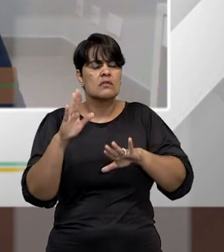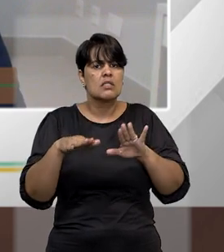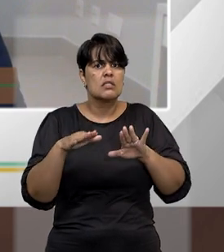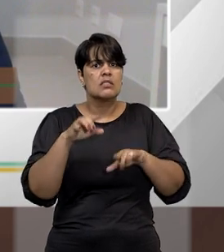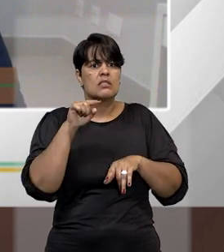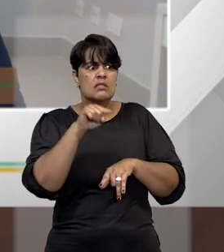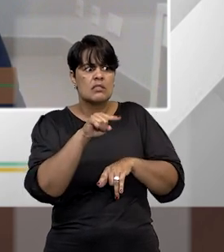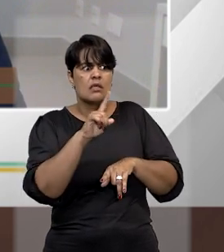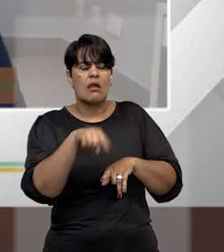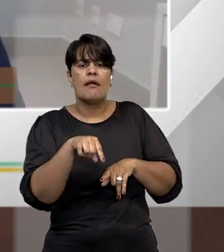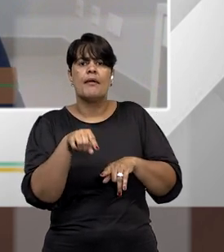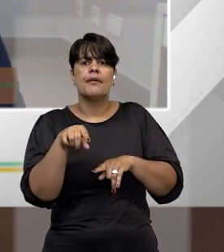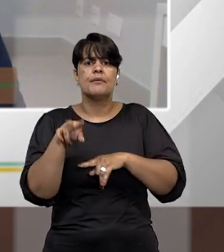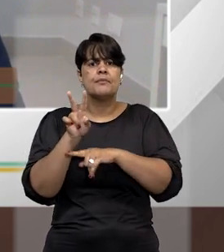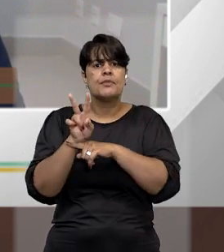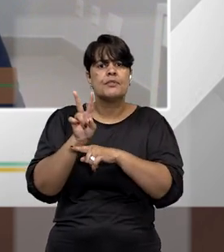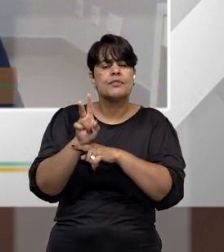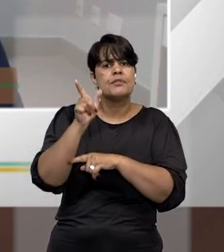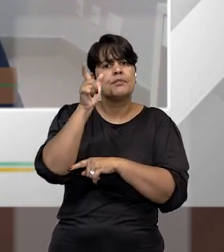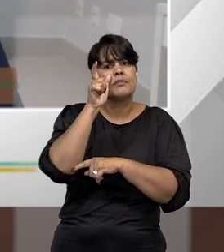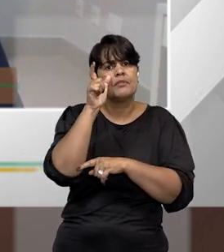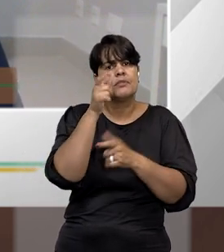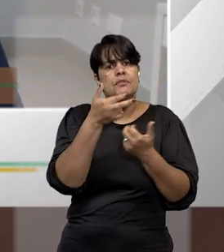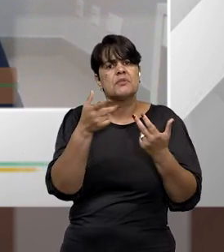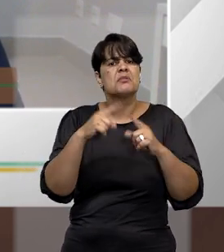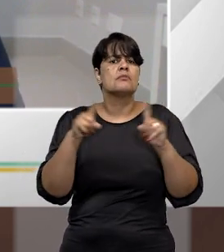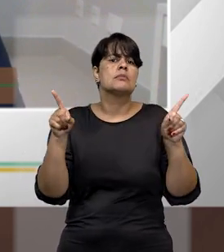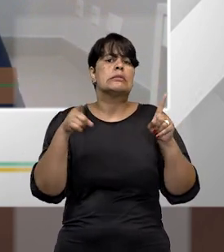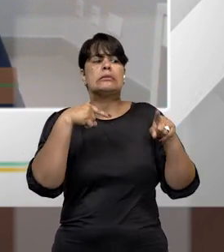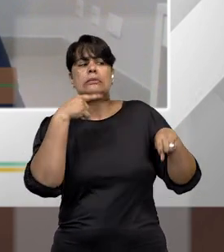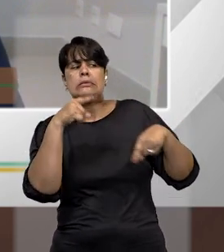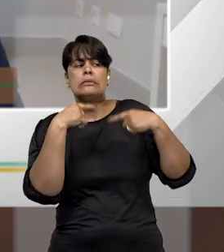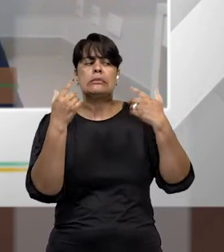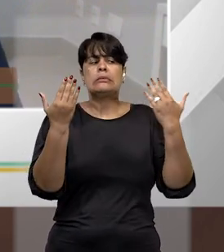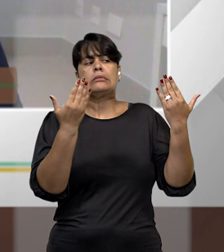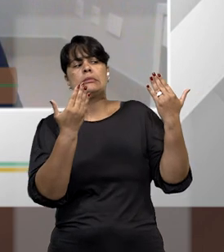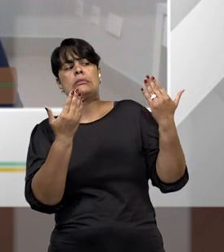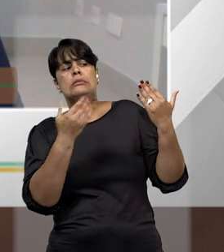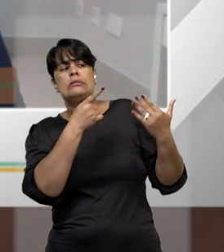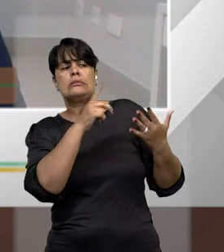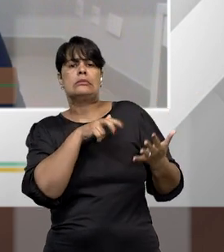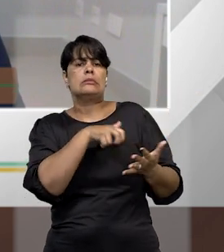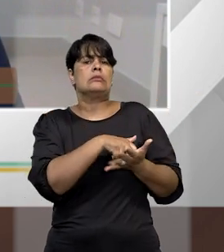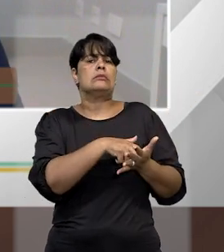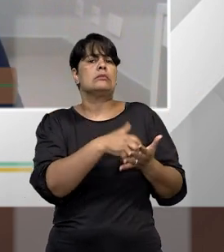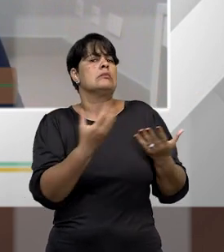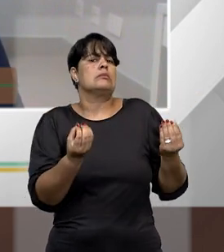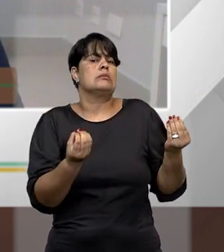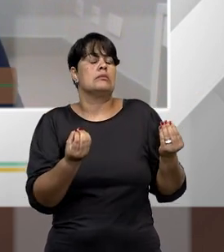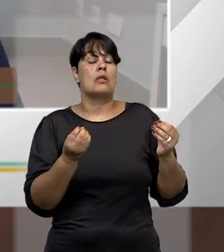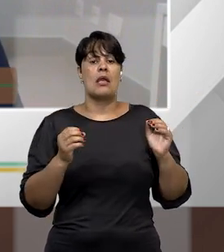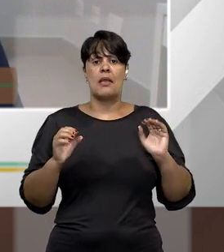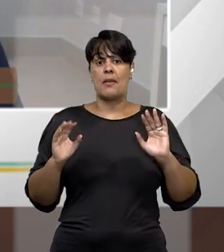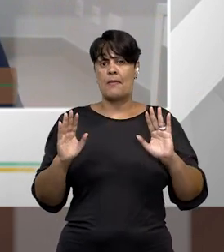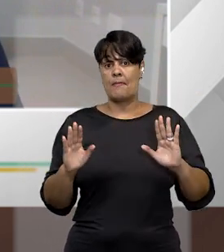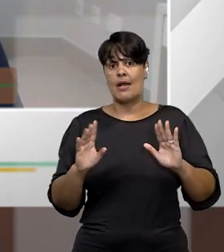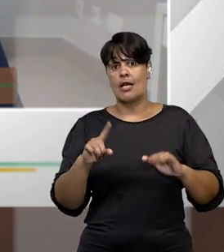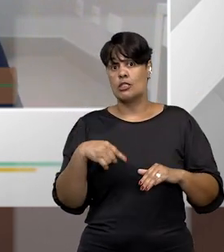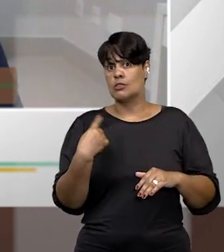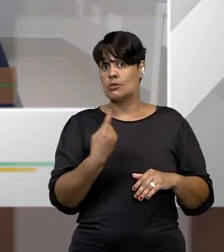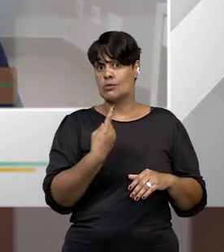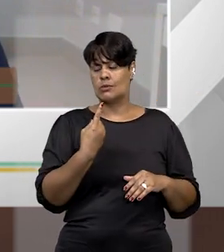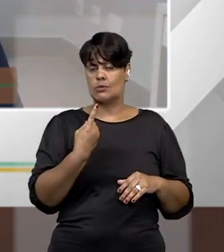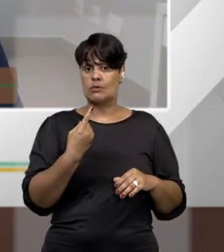colocavam justamente em dúvida o papel do direito penal. Mas quando nós percebemos que alguns comportamentos